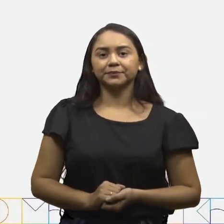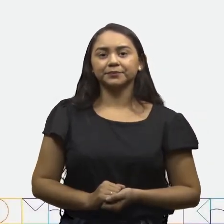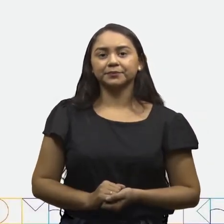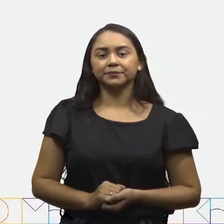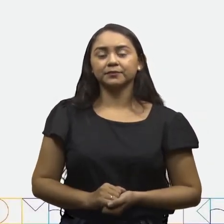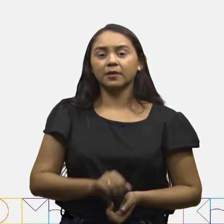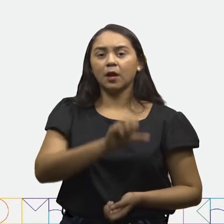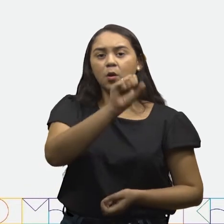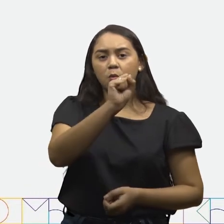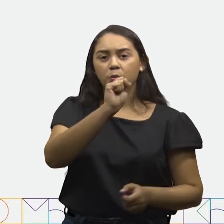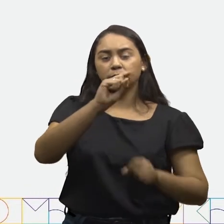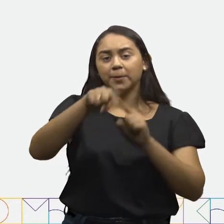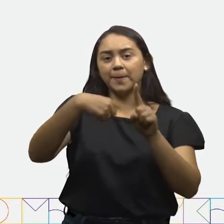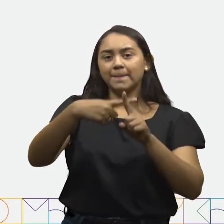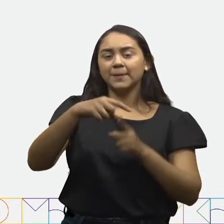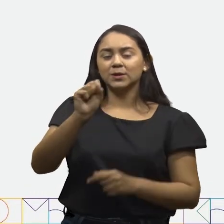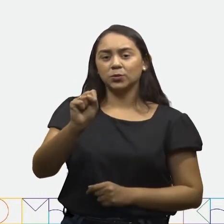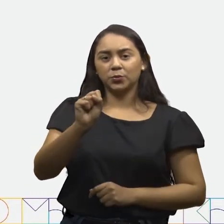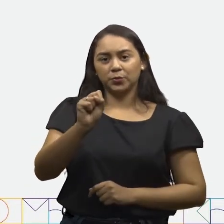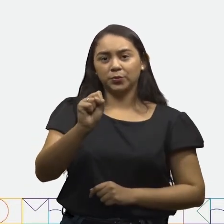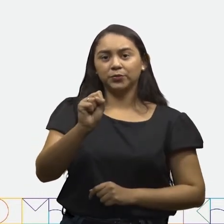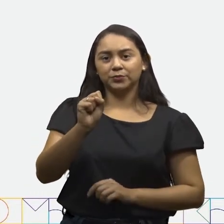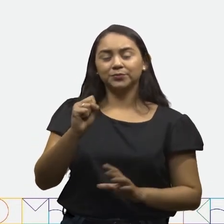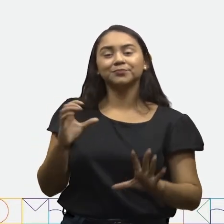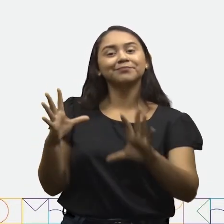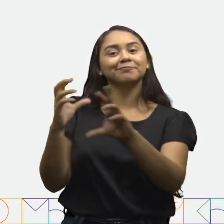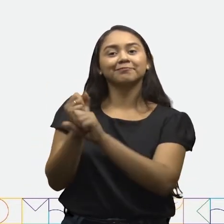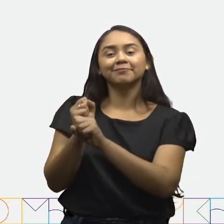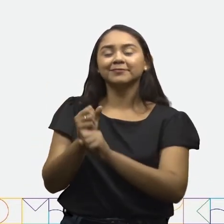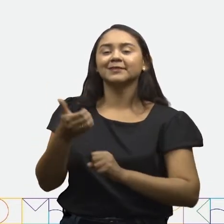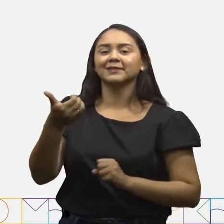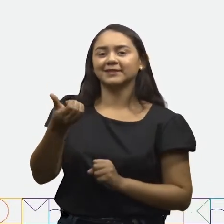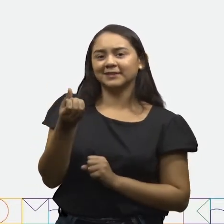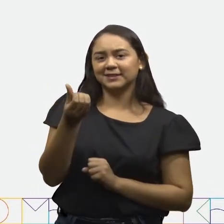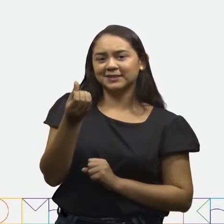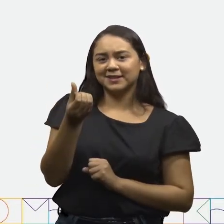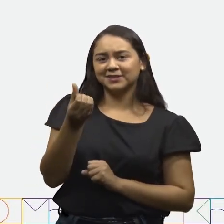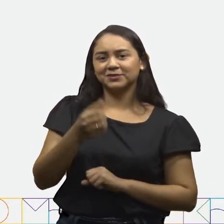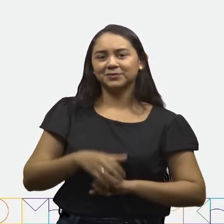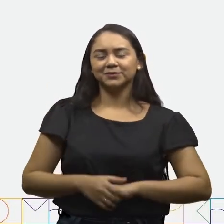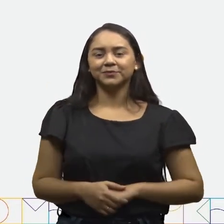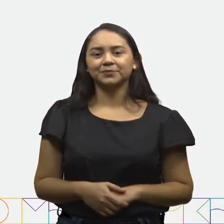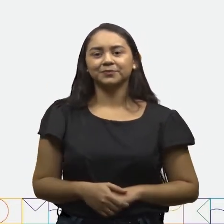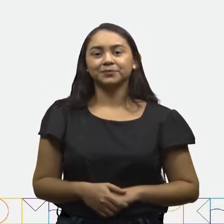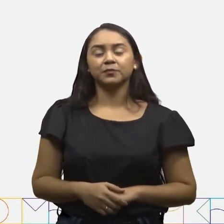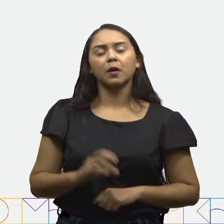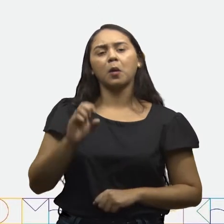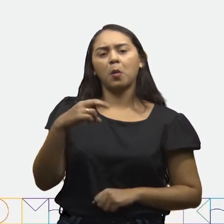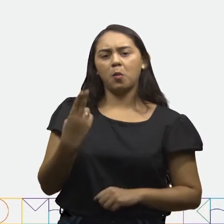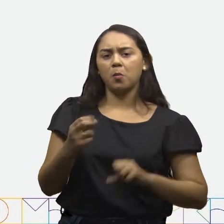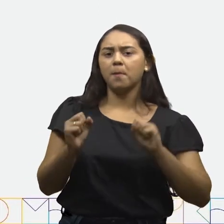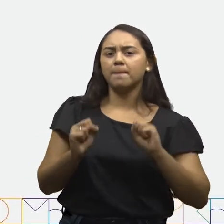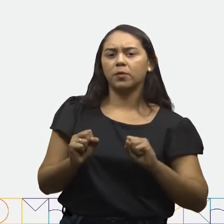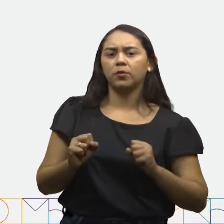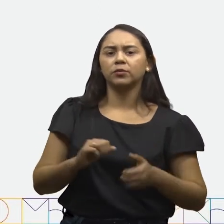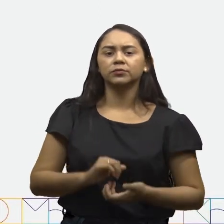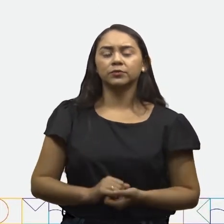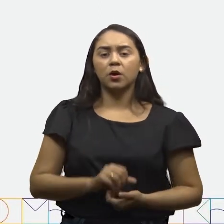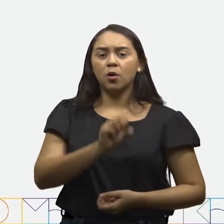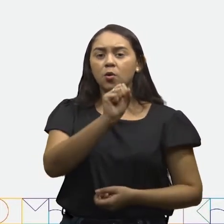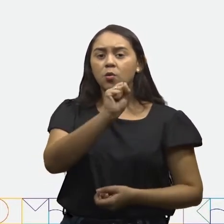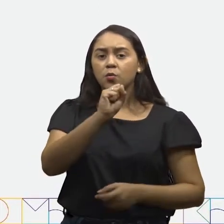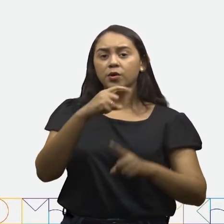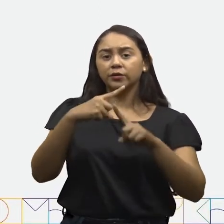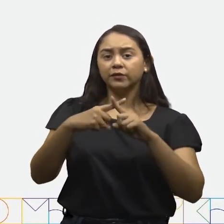assim. 8 mais 8 é igual a 16. Ou